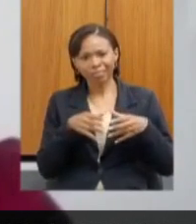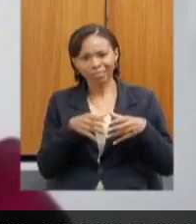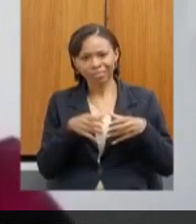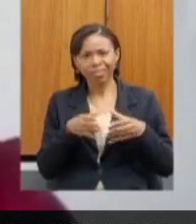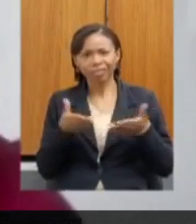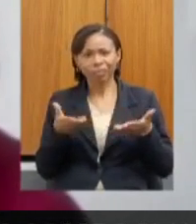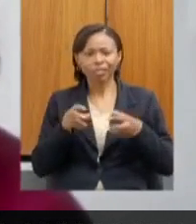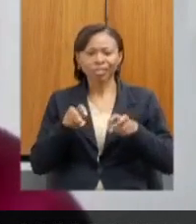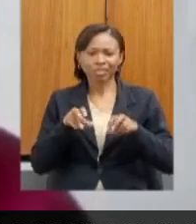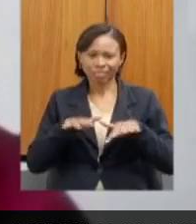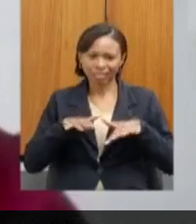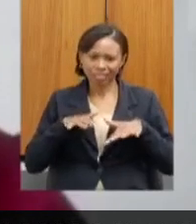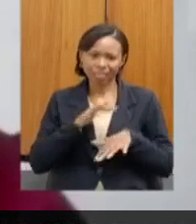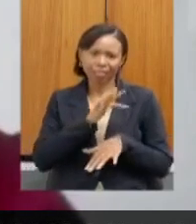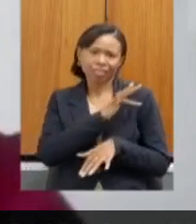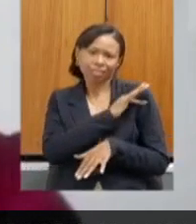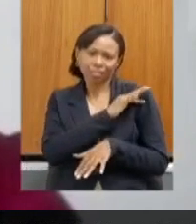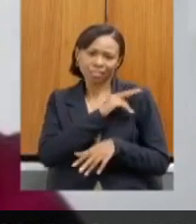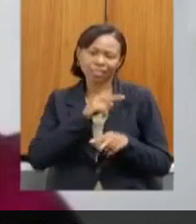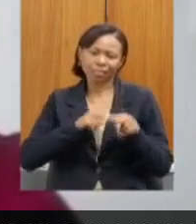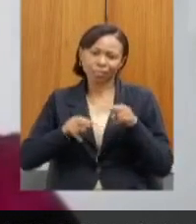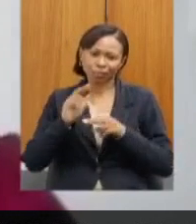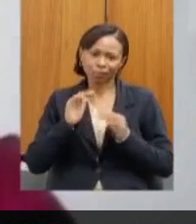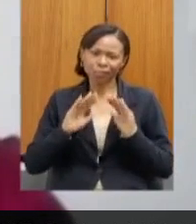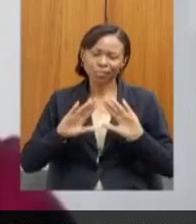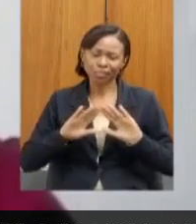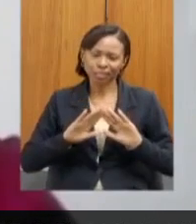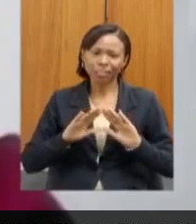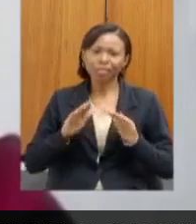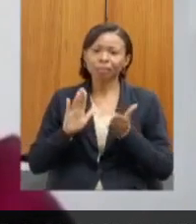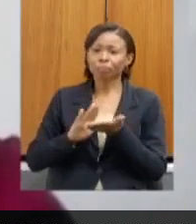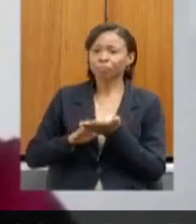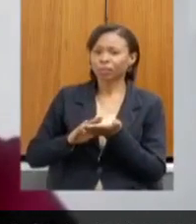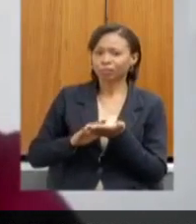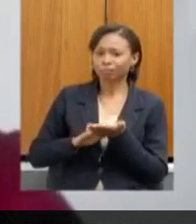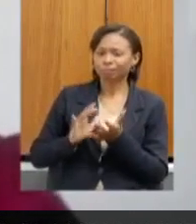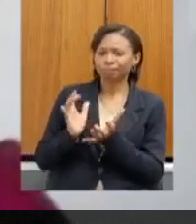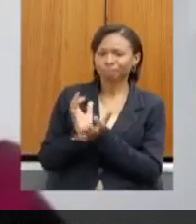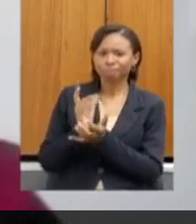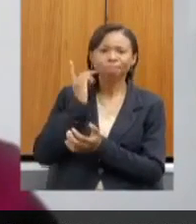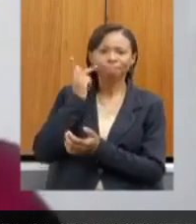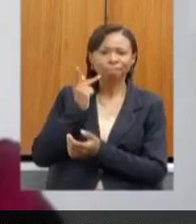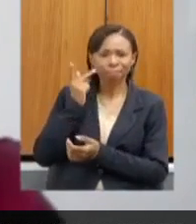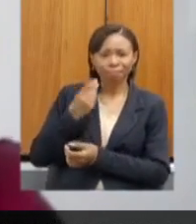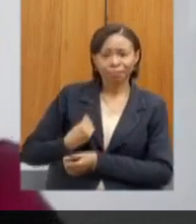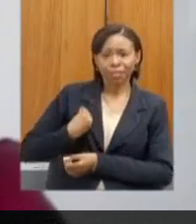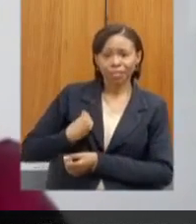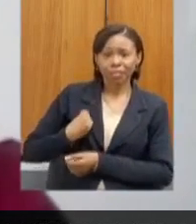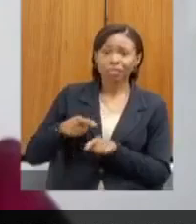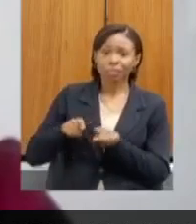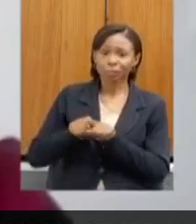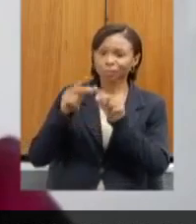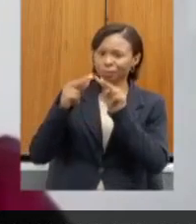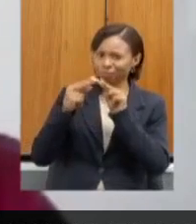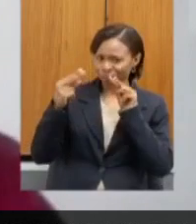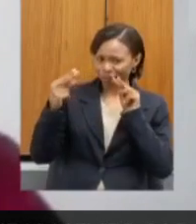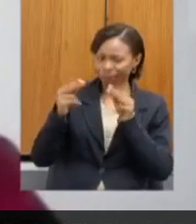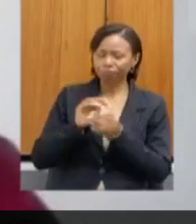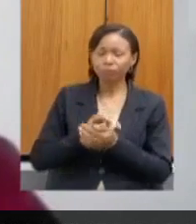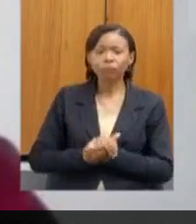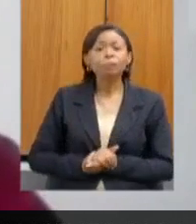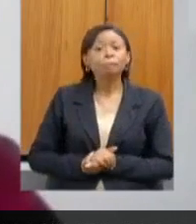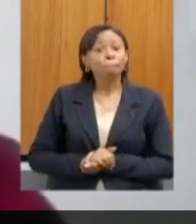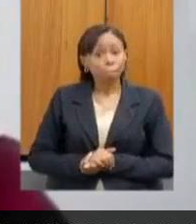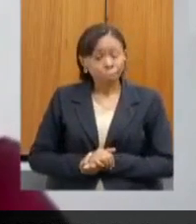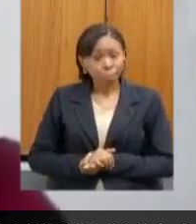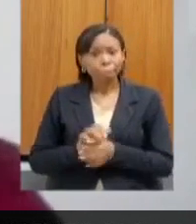Fiscaliza. Queria cumprimentar meus colegas parlamentares que estão aí presentes e os que estão também remotamente. De um modo muito